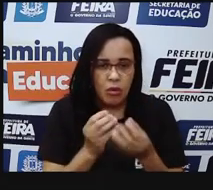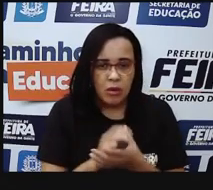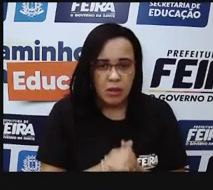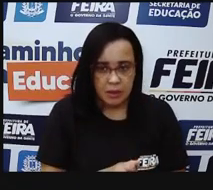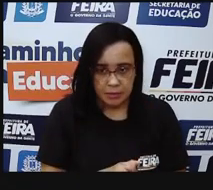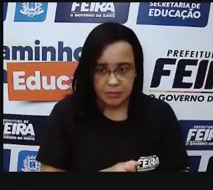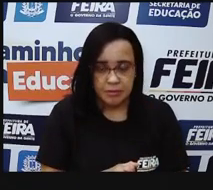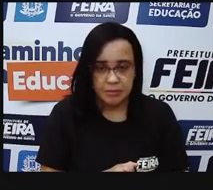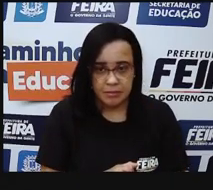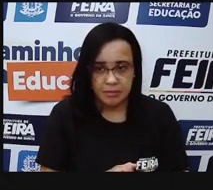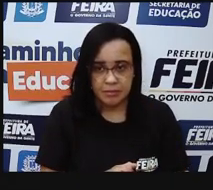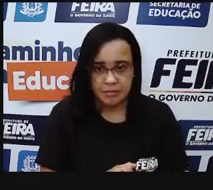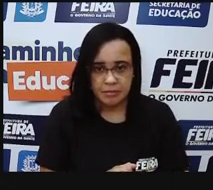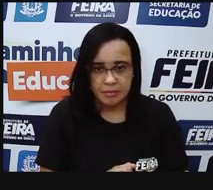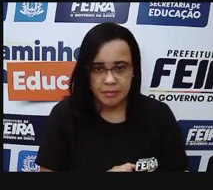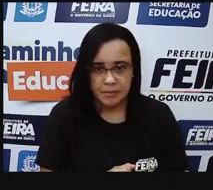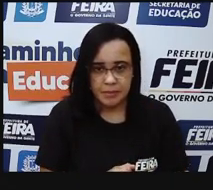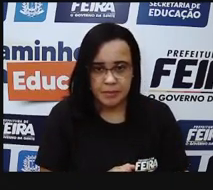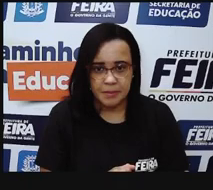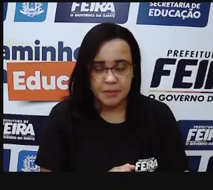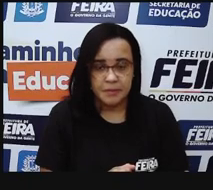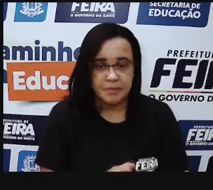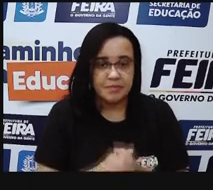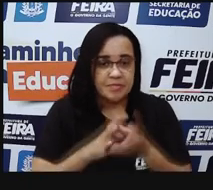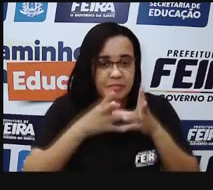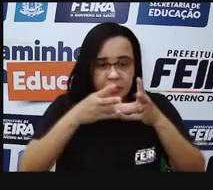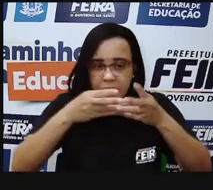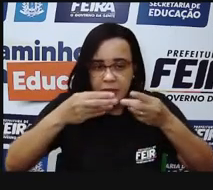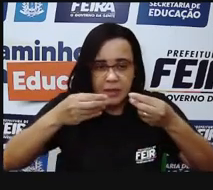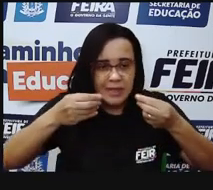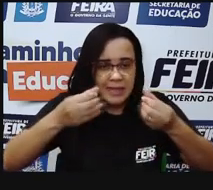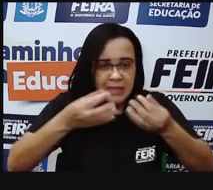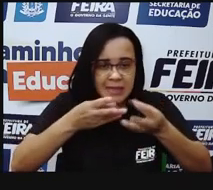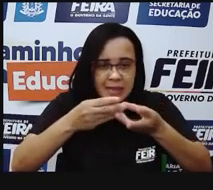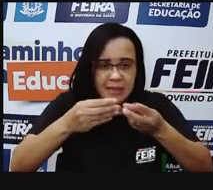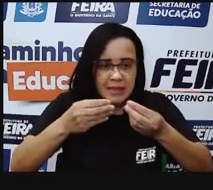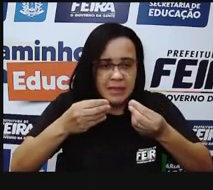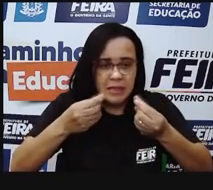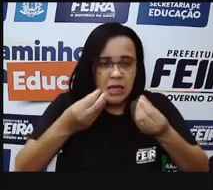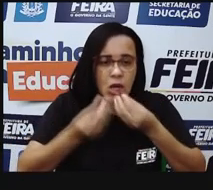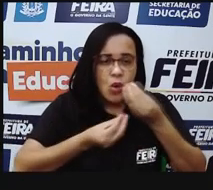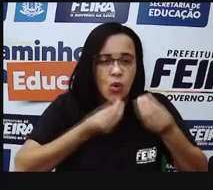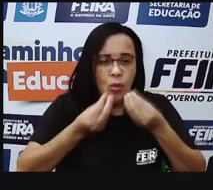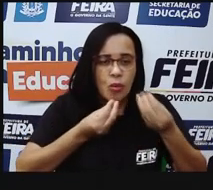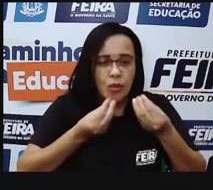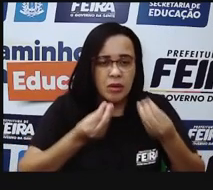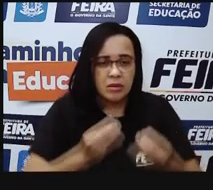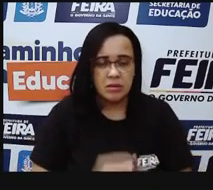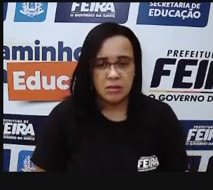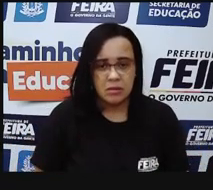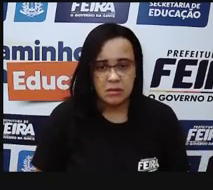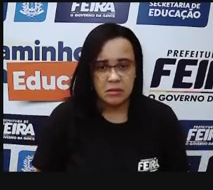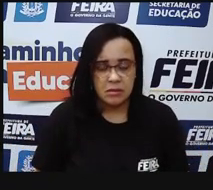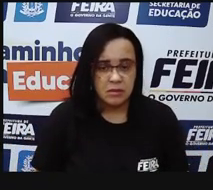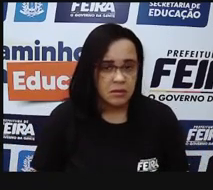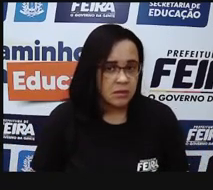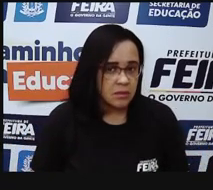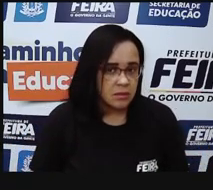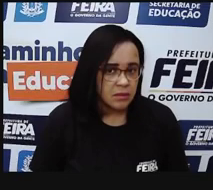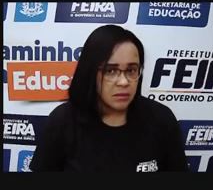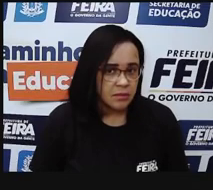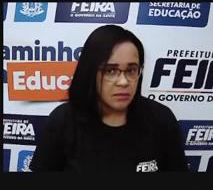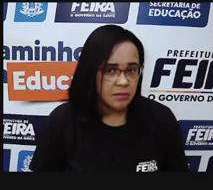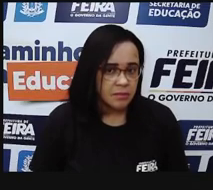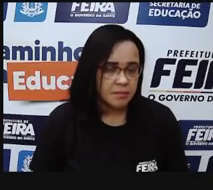glutamato. Glutamato é uma substância que em vários alimentos, né? Por exemplo, carnes, de modo